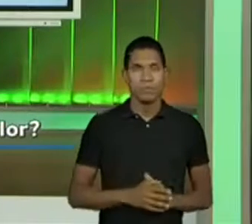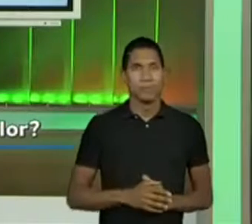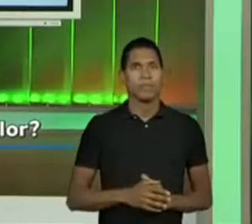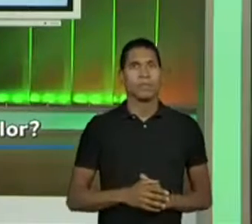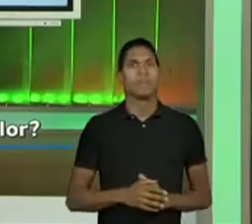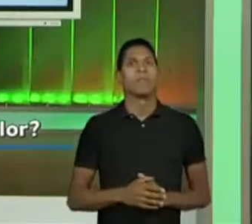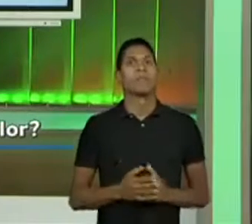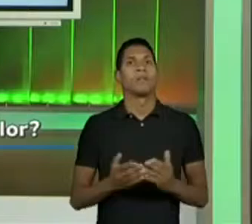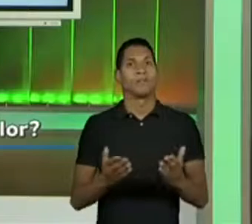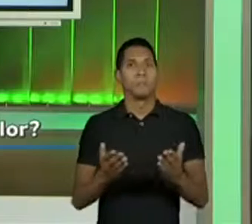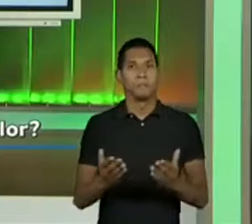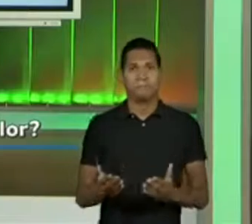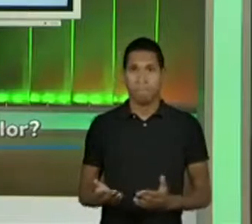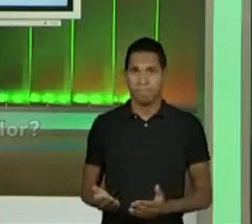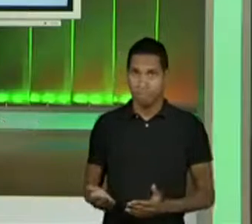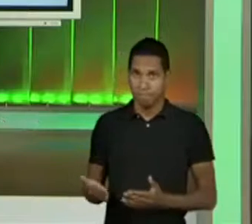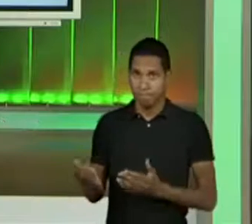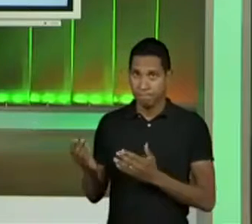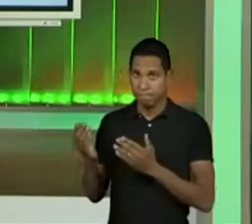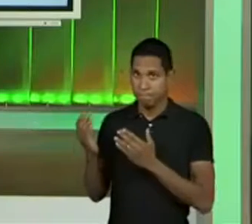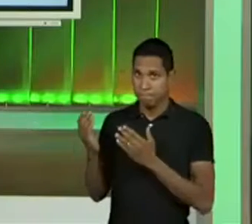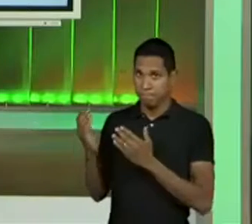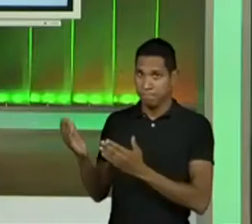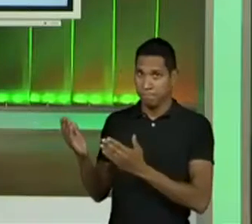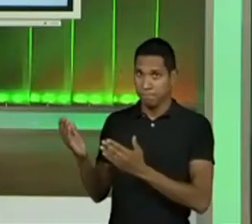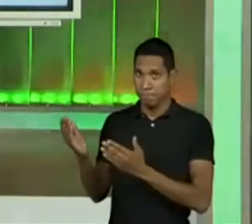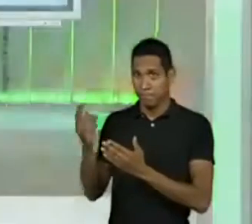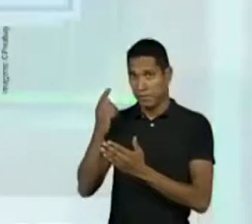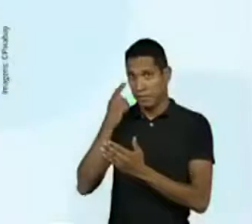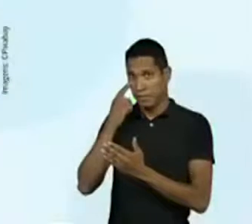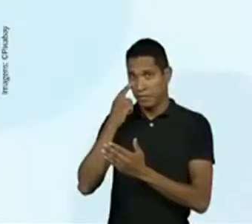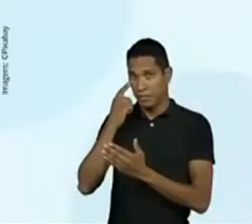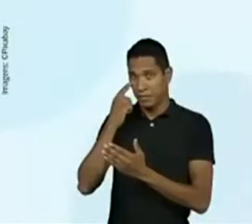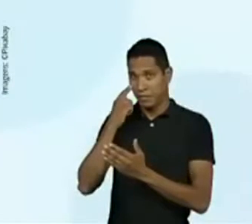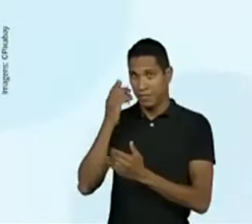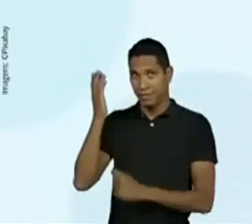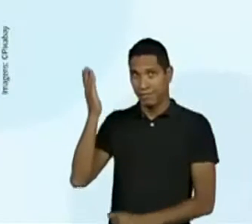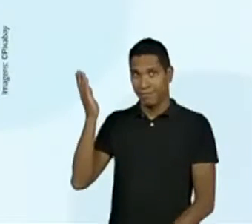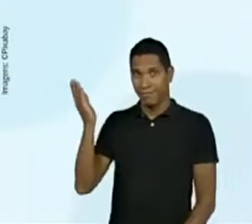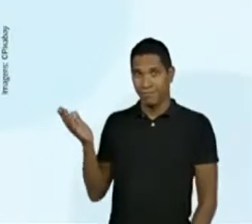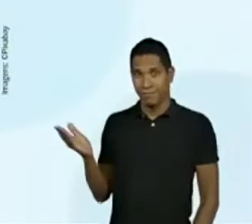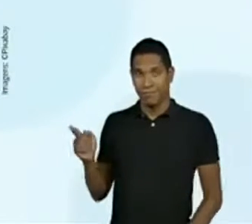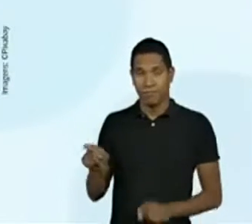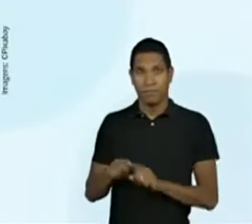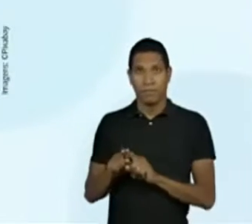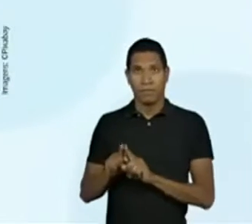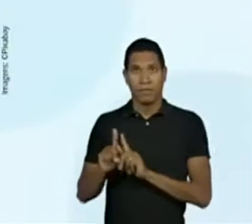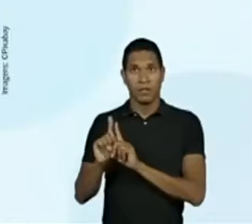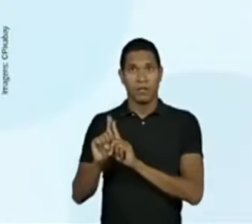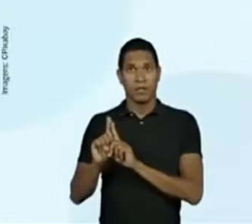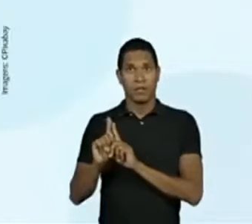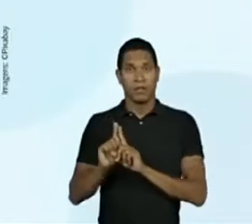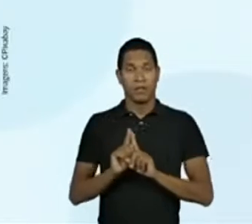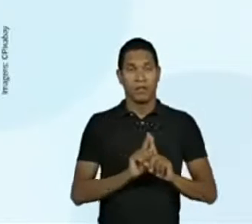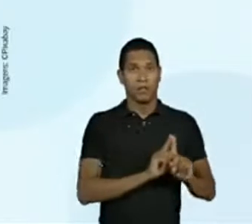tela. A gente tem aqui imagens de alguns termômetros. Temos aí uma graduação para